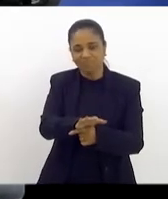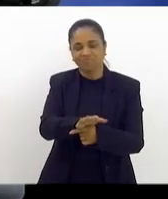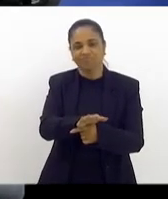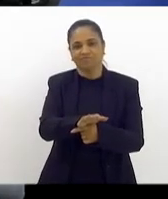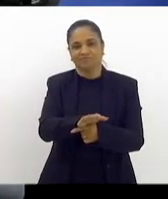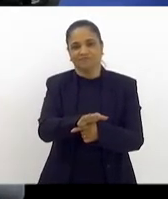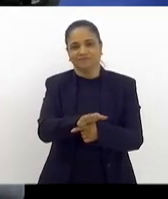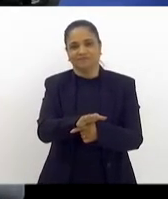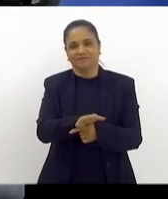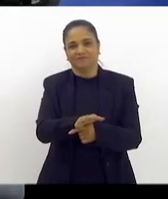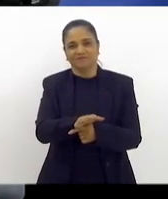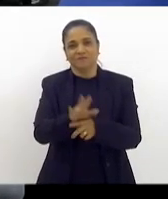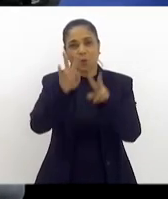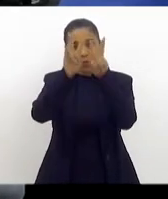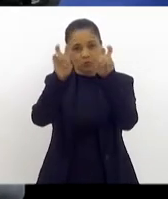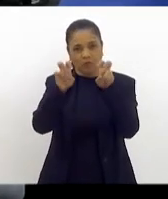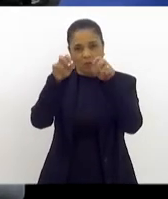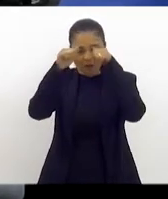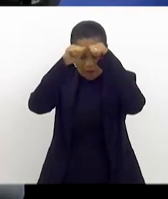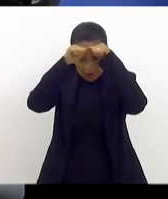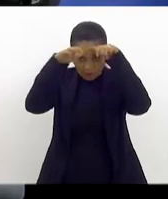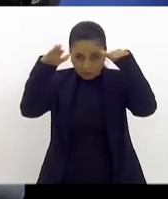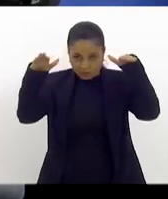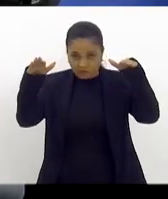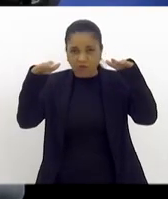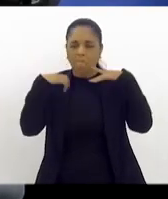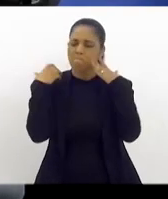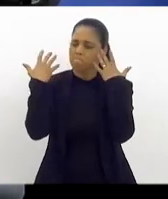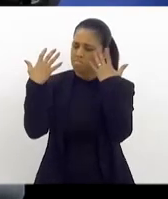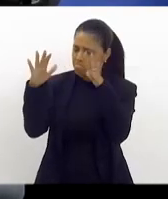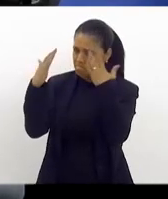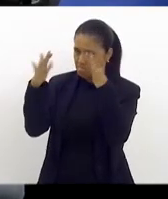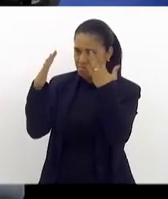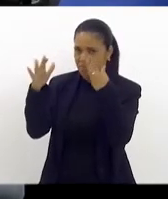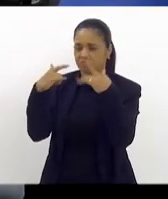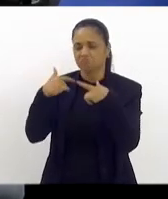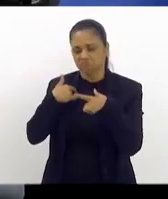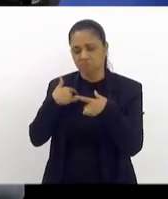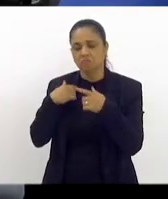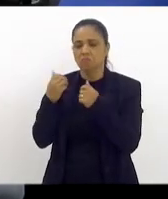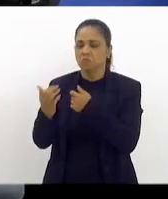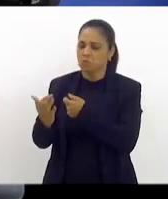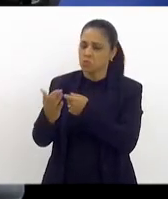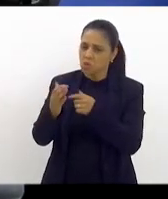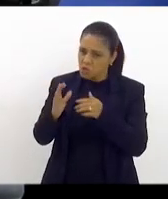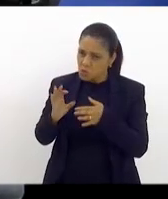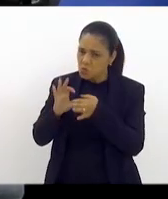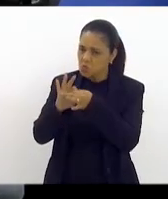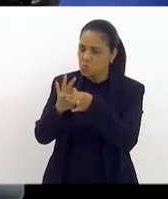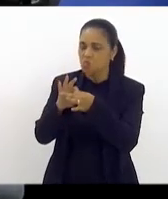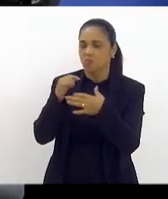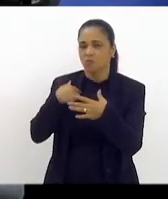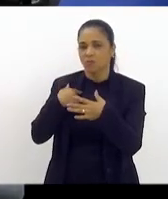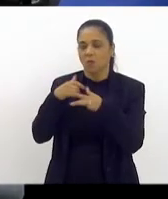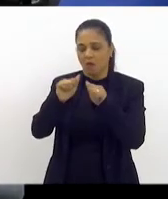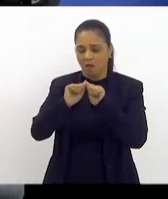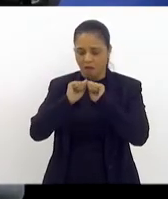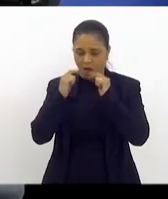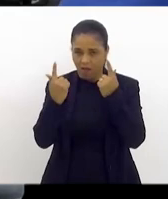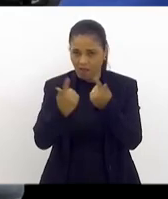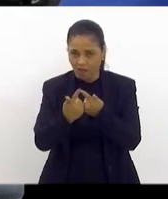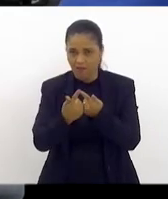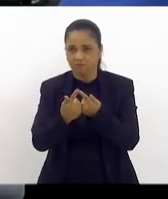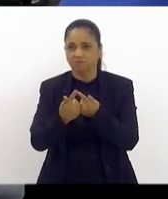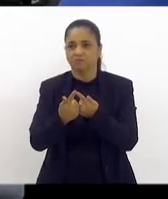a essa causa. Parabéns, doutor. Conta com o nosso mandato aqui na LERJ, voltada para esses assuntos.